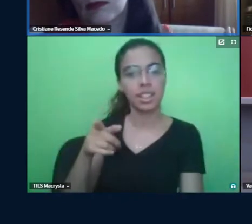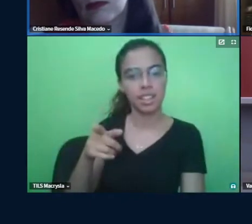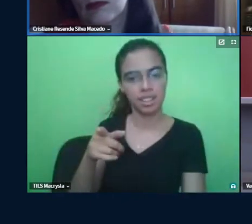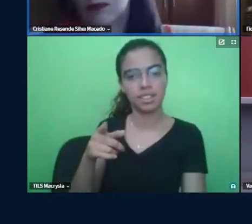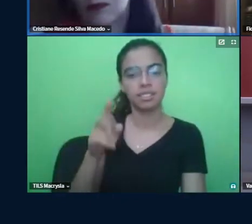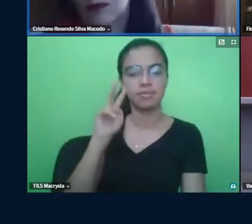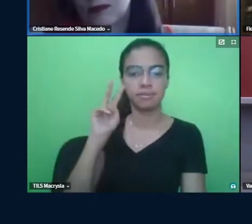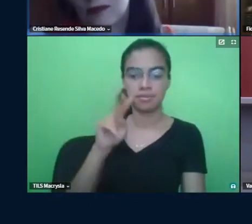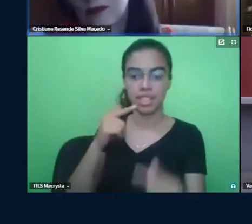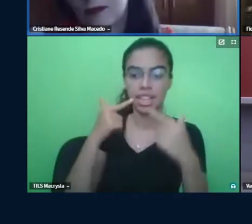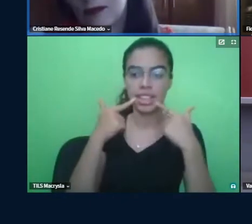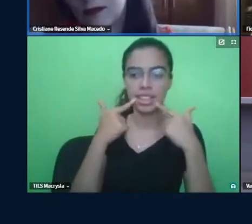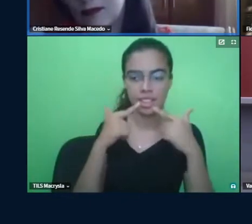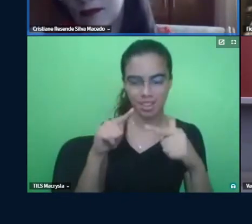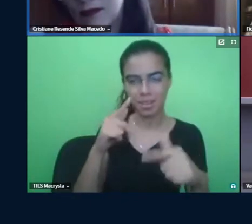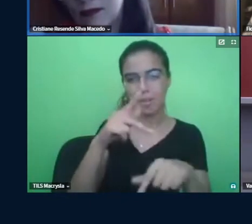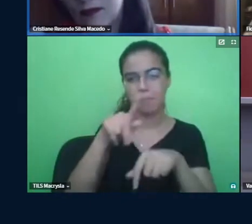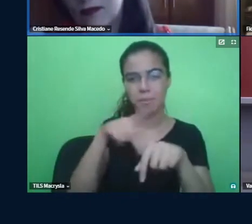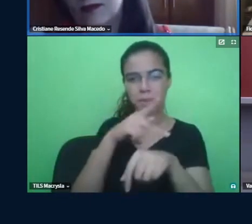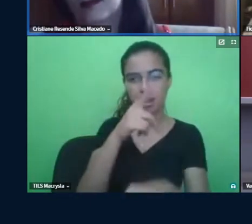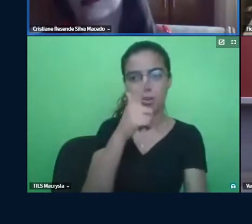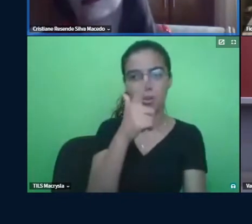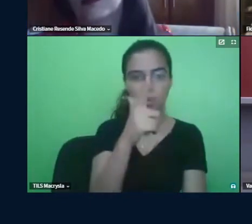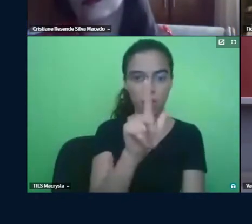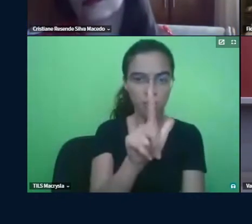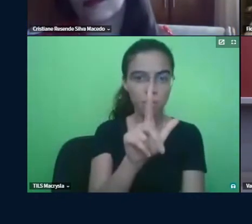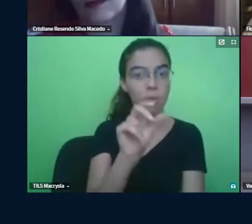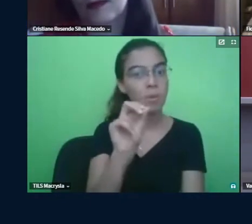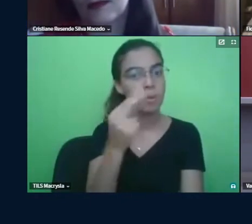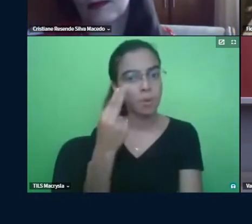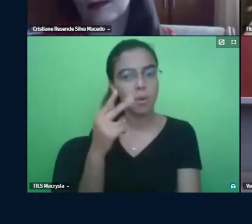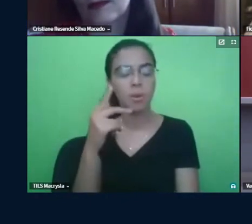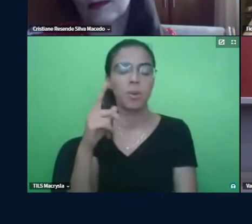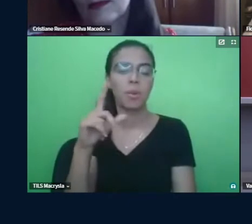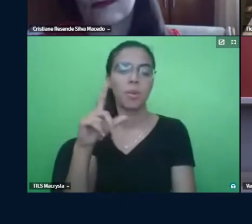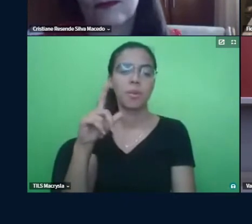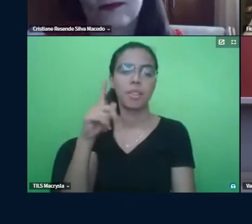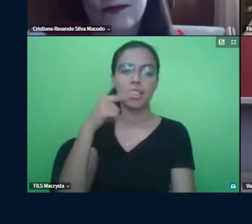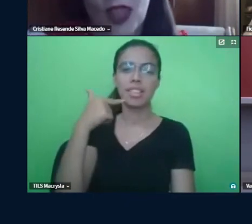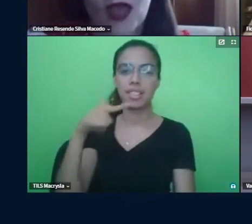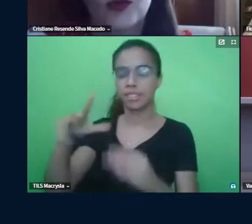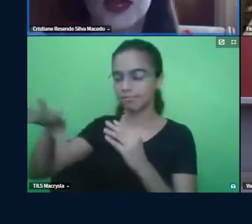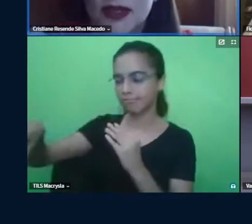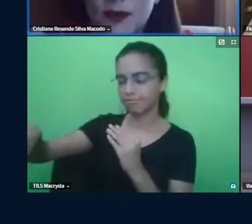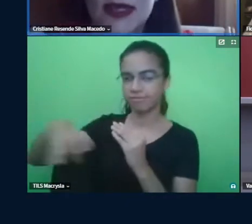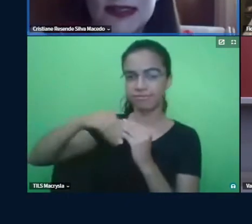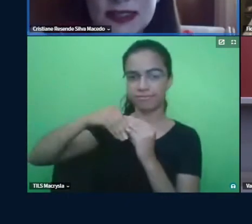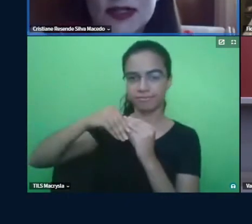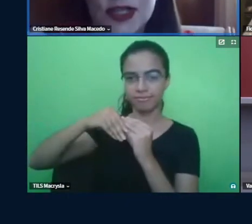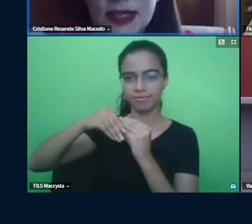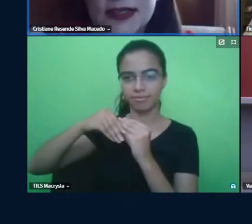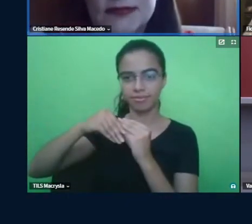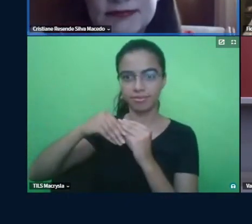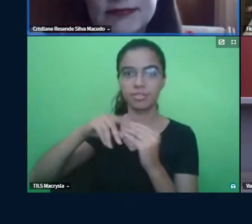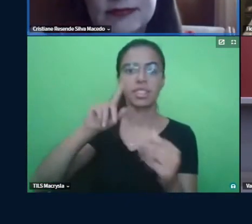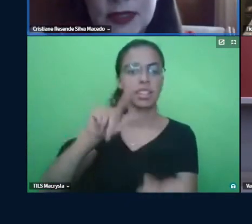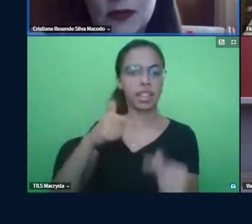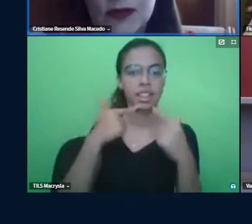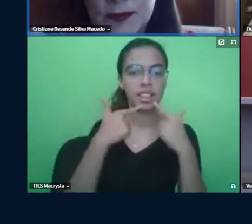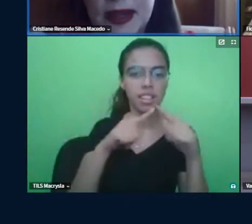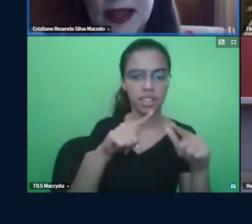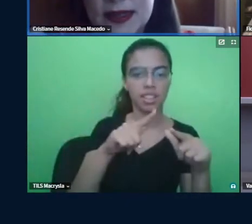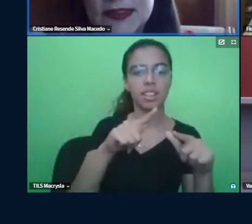língua como estrangeira ou como adicional? Uma língua estrangeira,